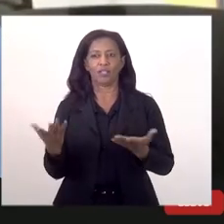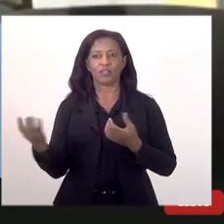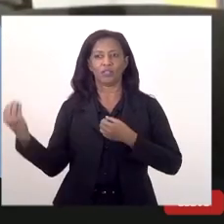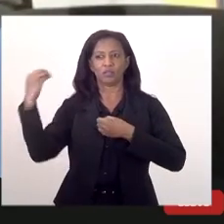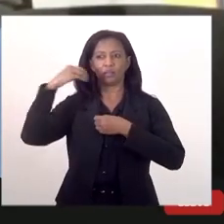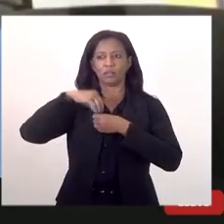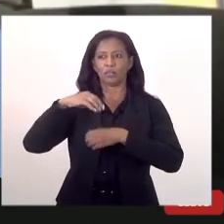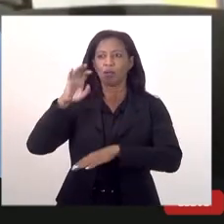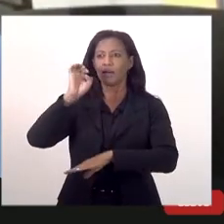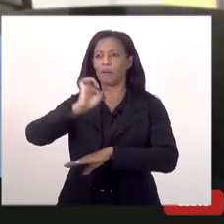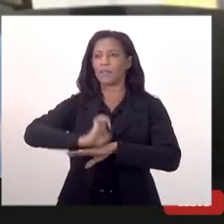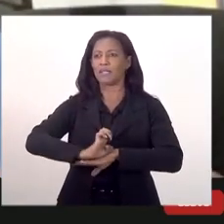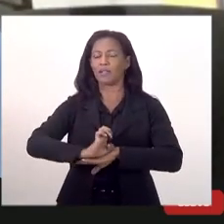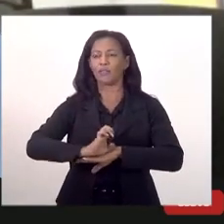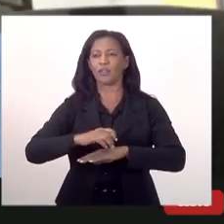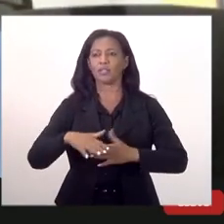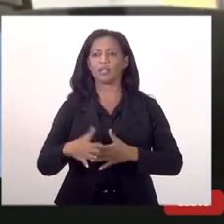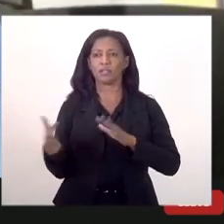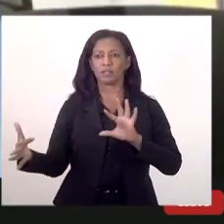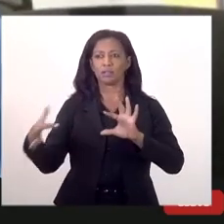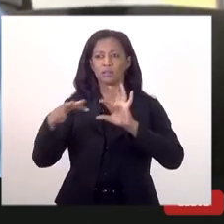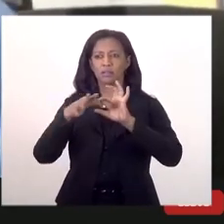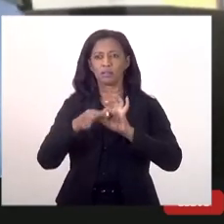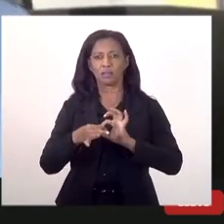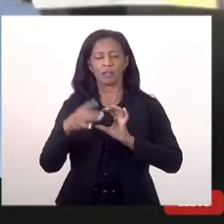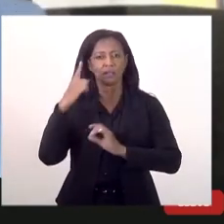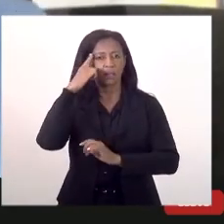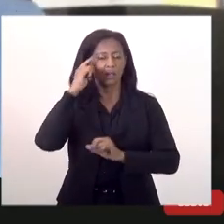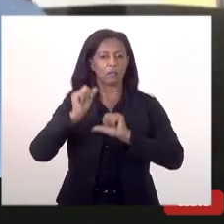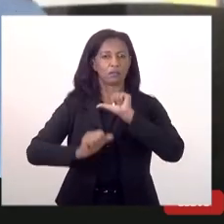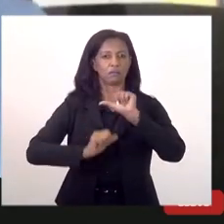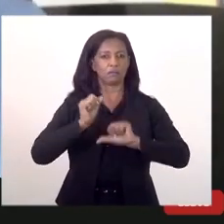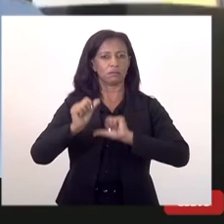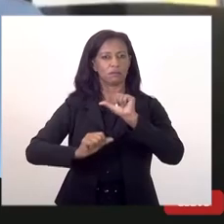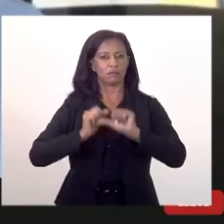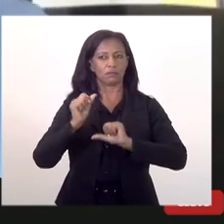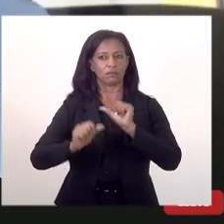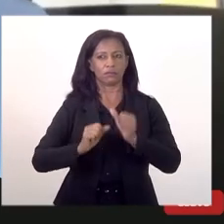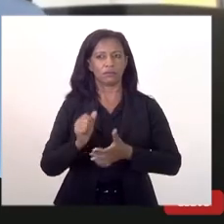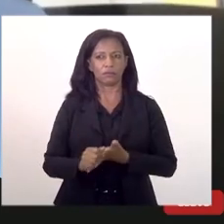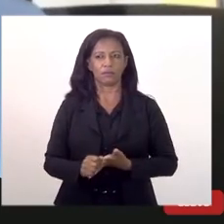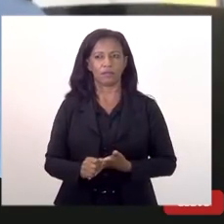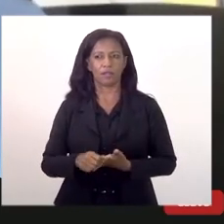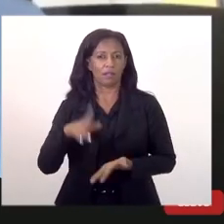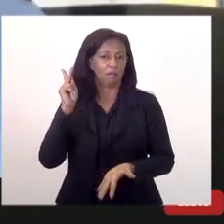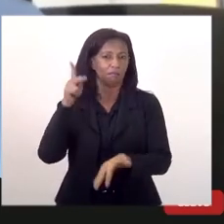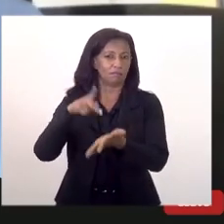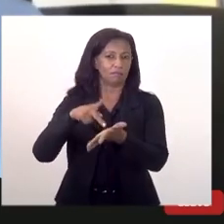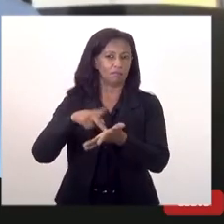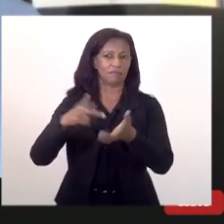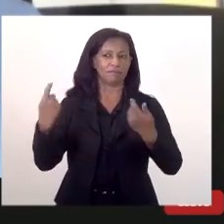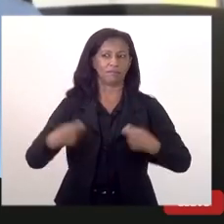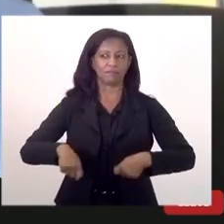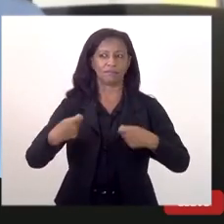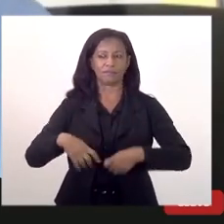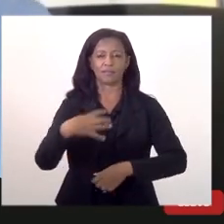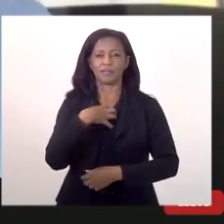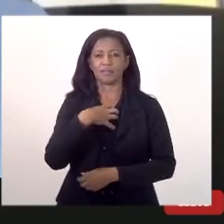e essa união essa transformação que está havendo ela realmente precisa ser